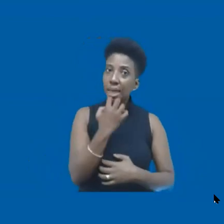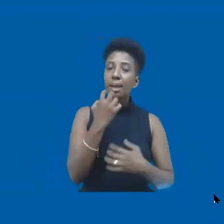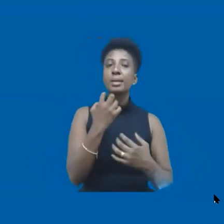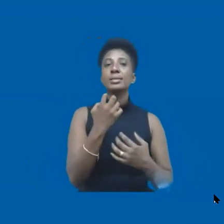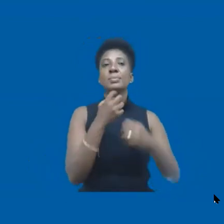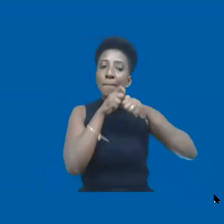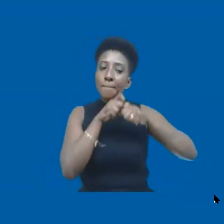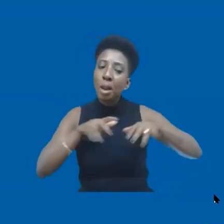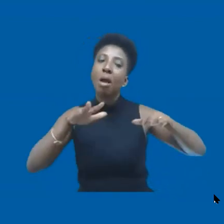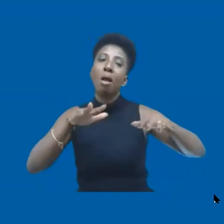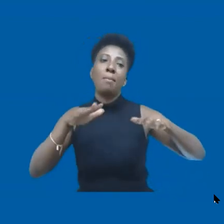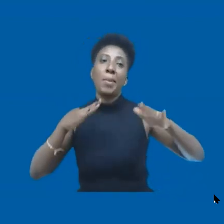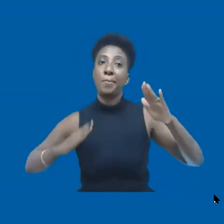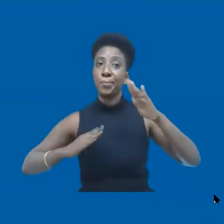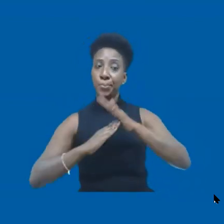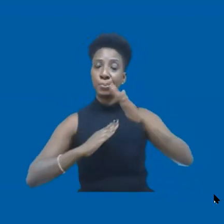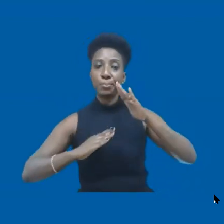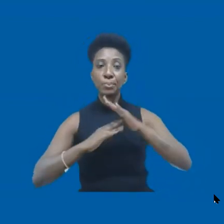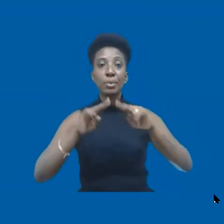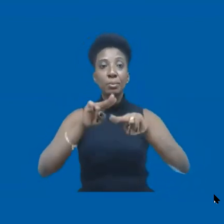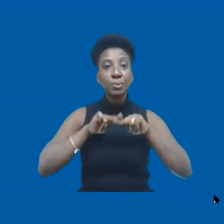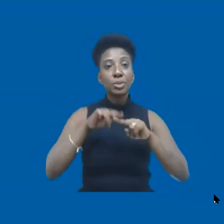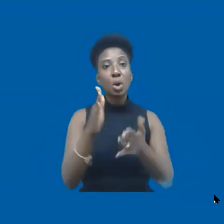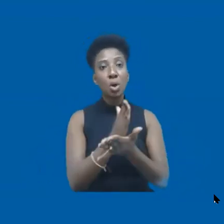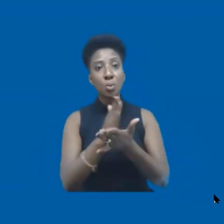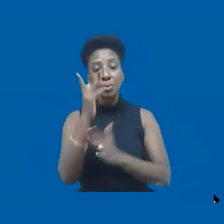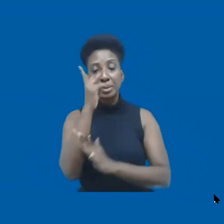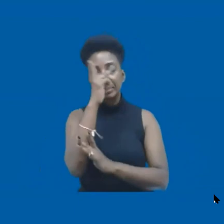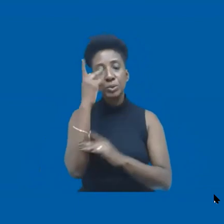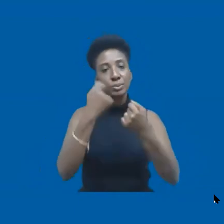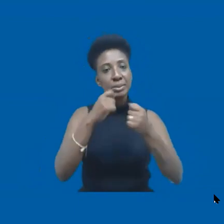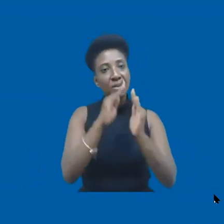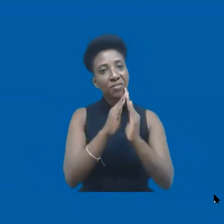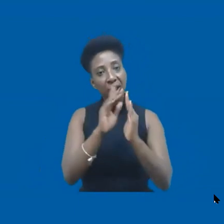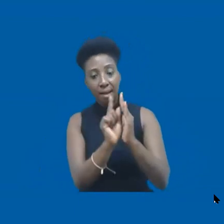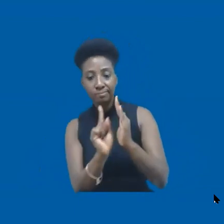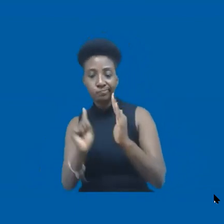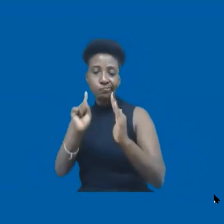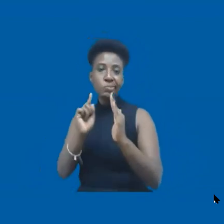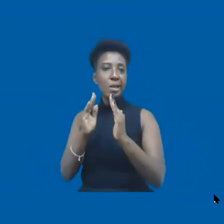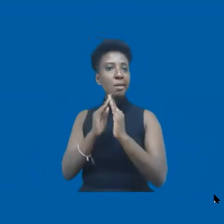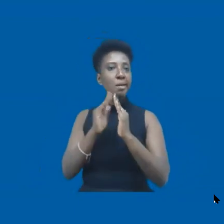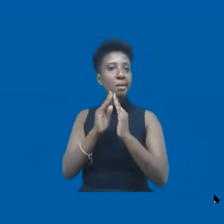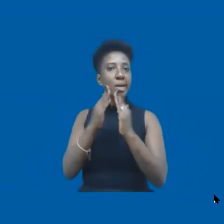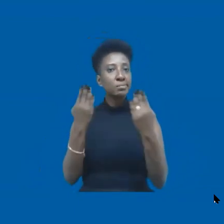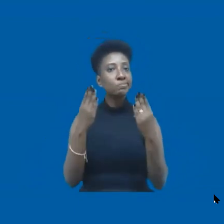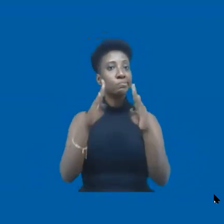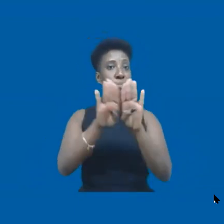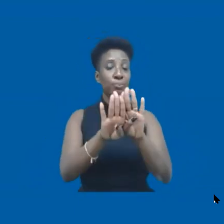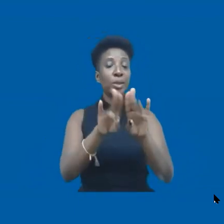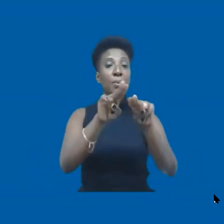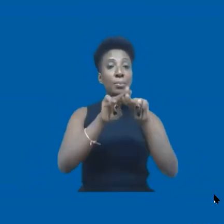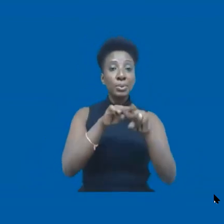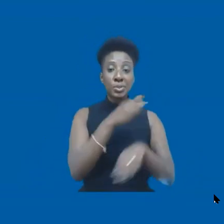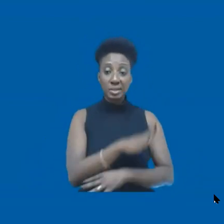não se alastrasse. Então, muitas pessoas tiveram que ficar isoladas, ficar em casa sem poder sair, e, ao mesmo tempo, as crianças sem